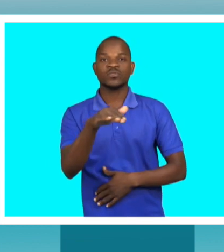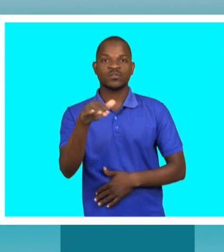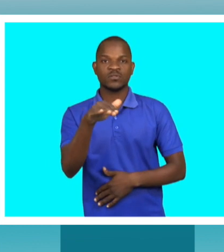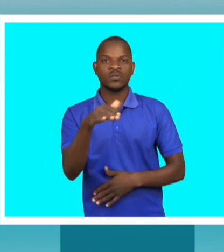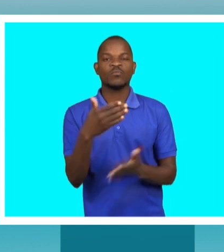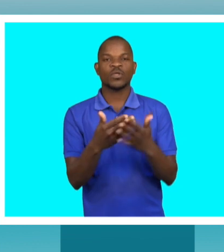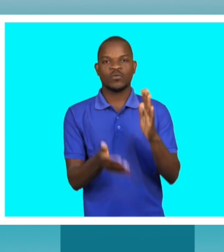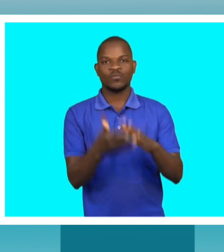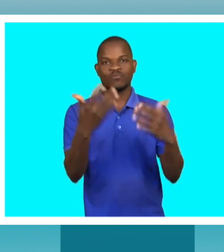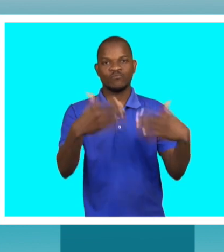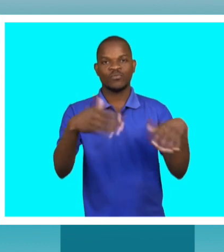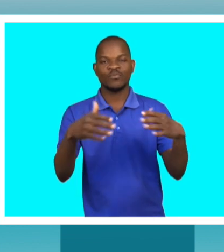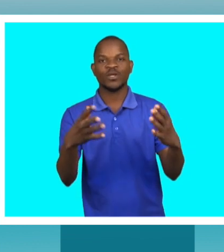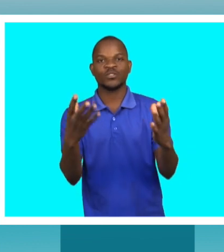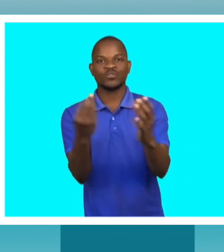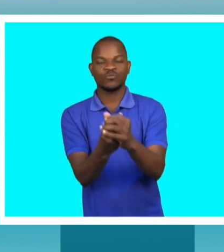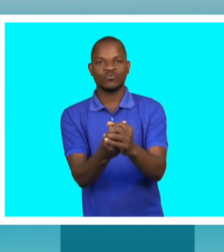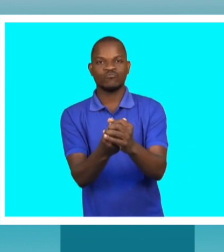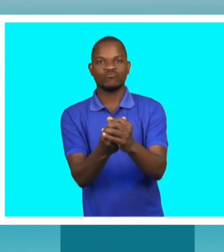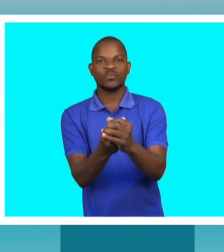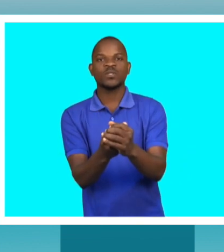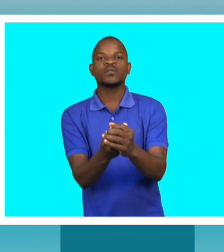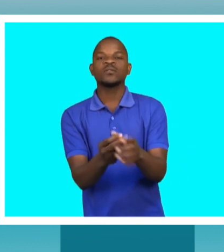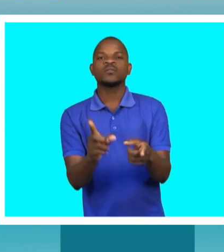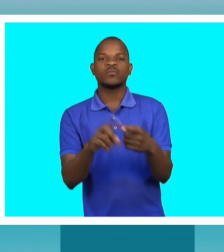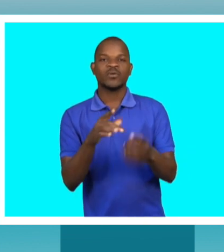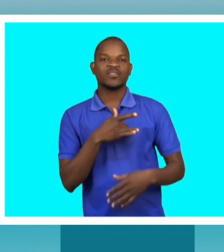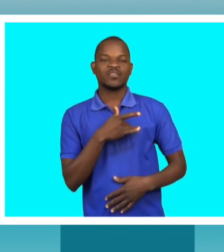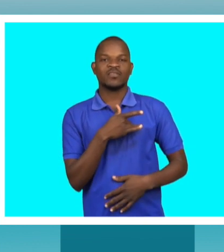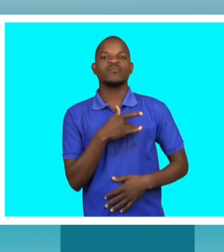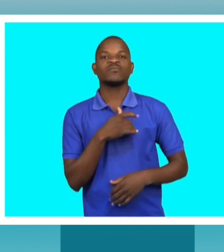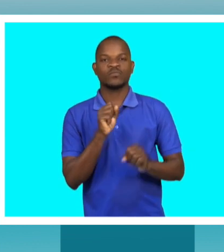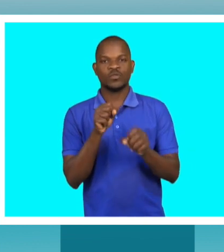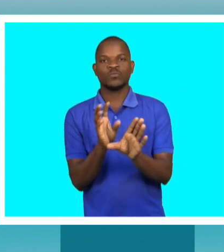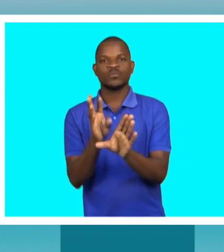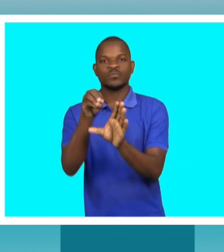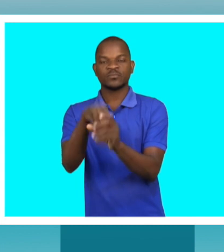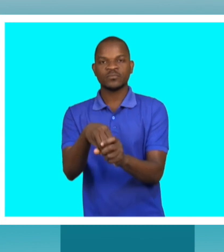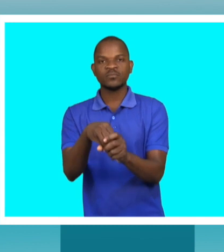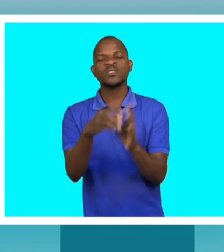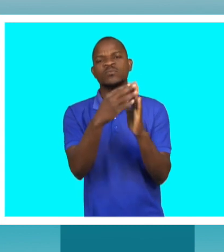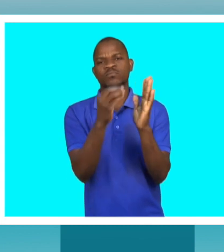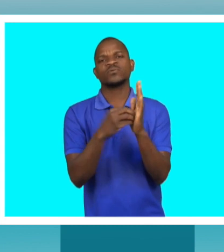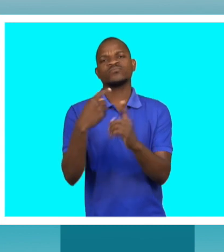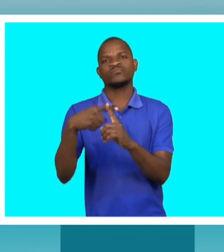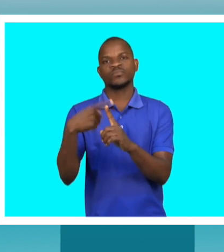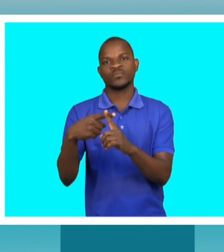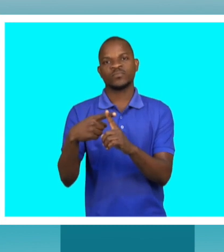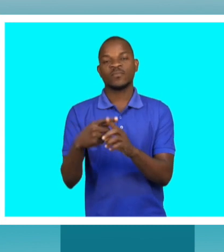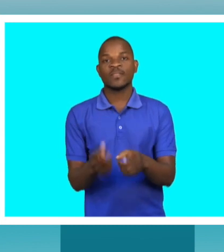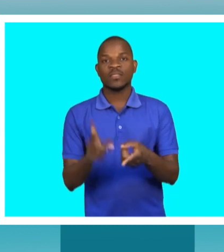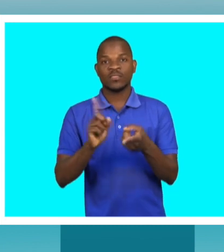a partir das brincadeiras. Quando elas estão integradas nas brincadeiras sentem-se parte. Então, o impacto é